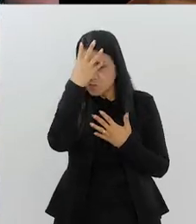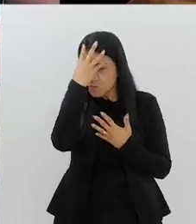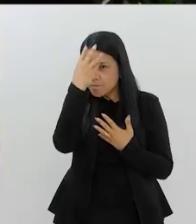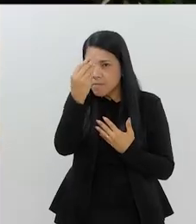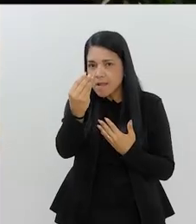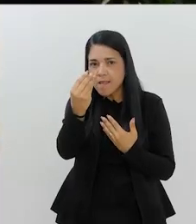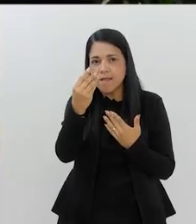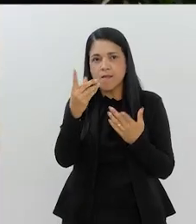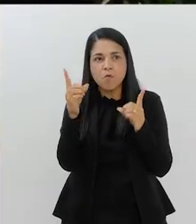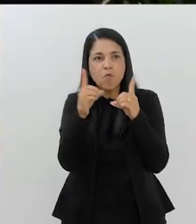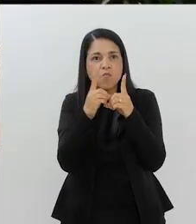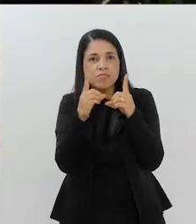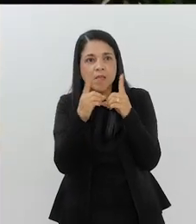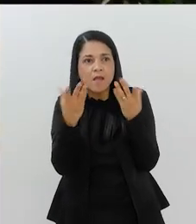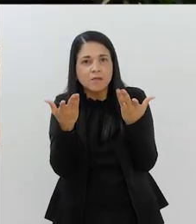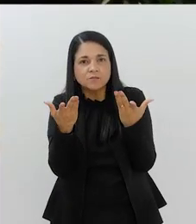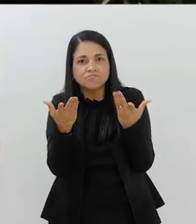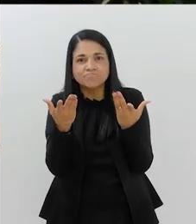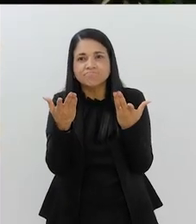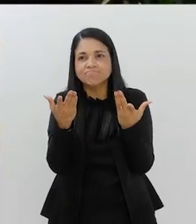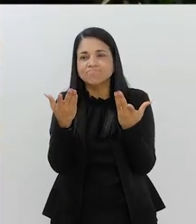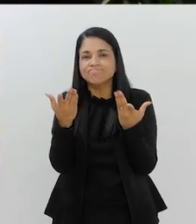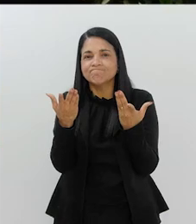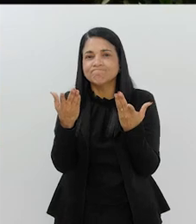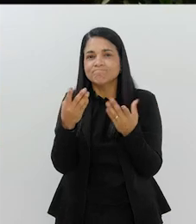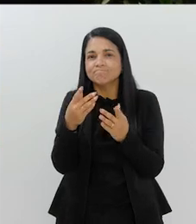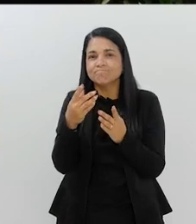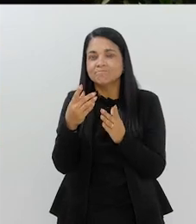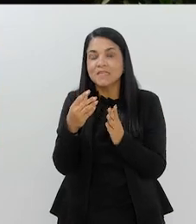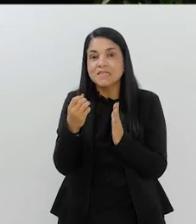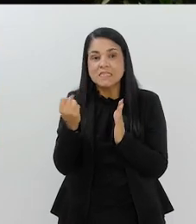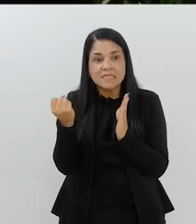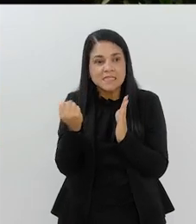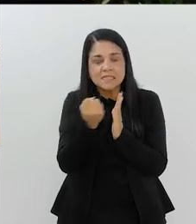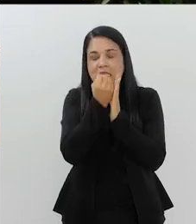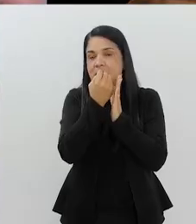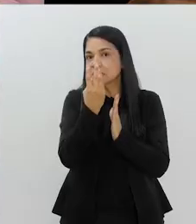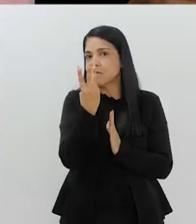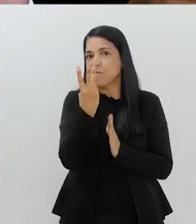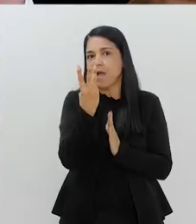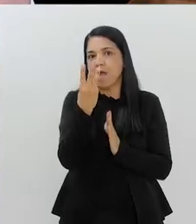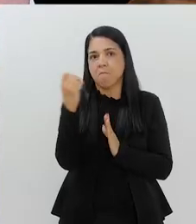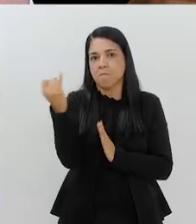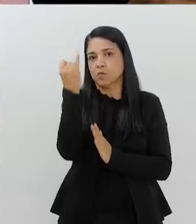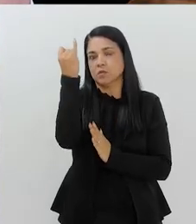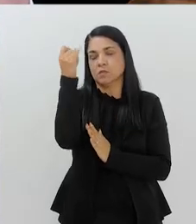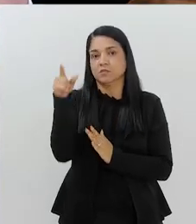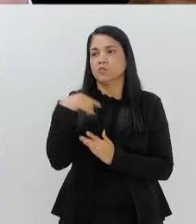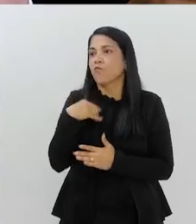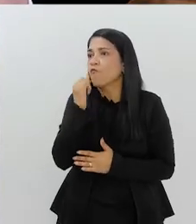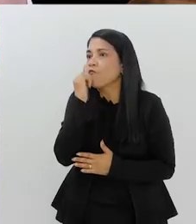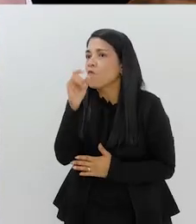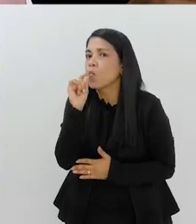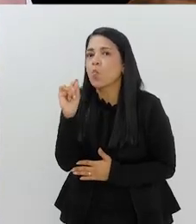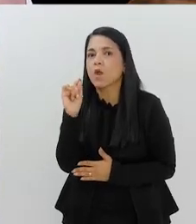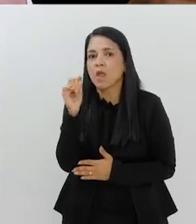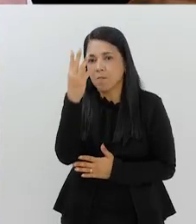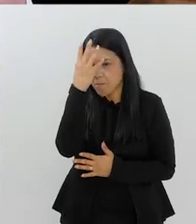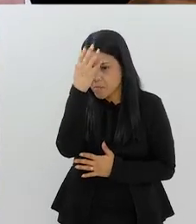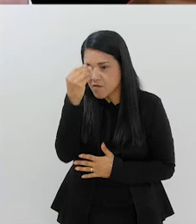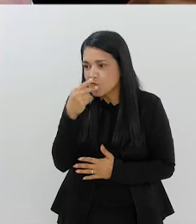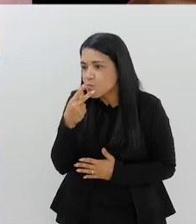Frente a frente com o ídolo? Frente a frente com o rei. Rei Pelé. A terceira marca. O que eu vou dizer a ele?